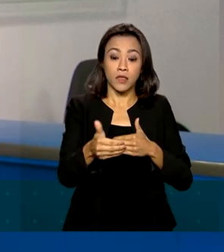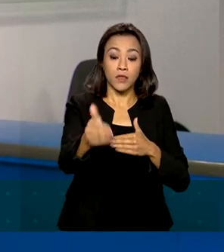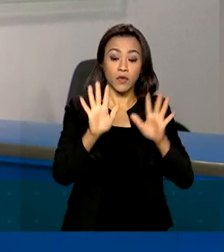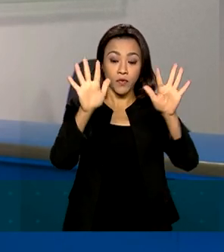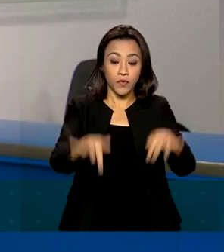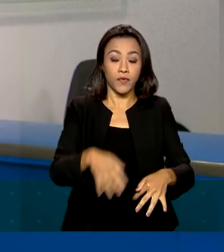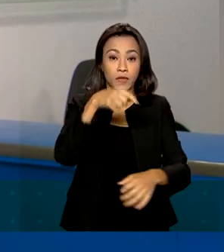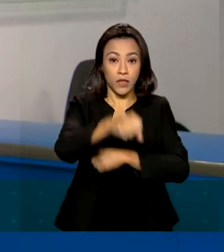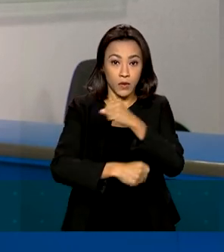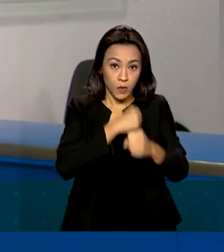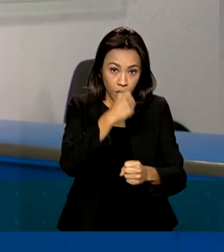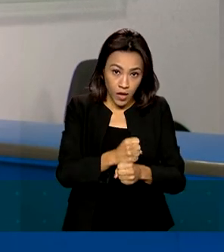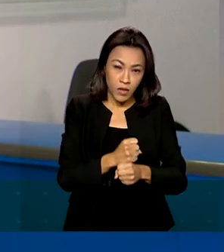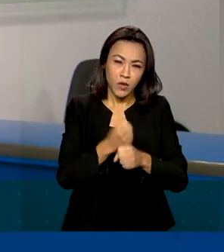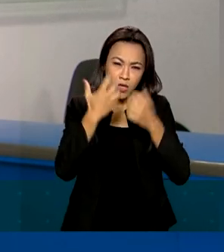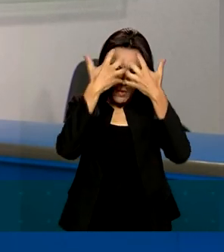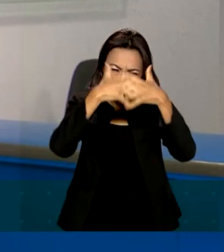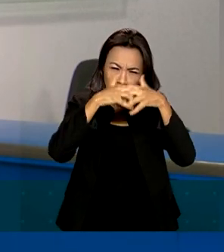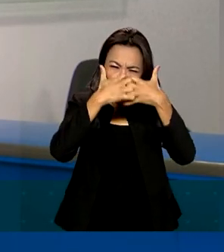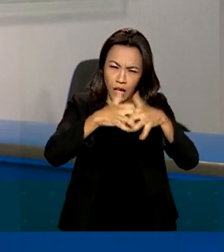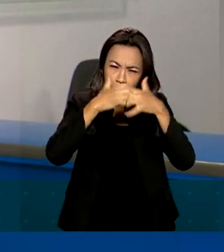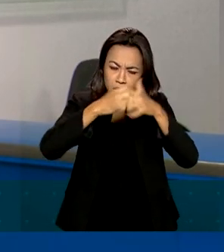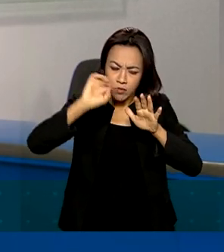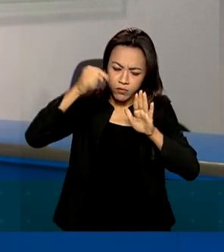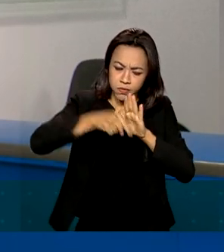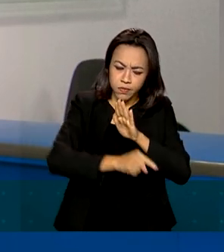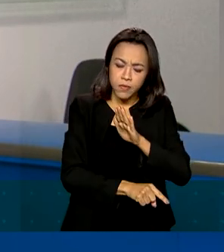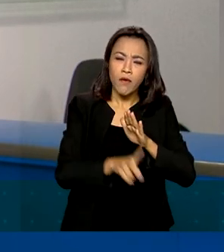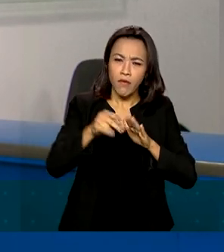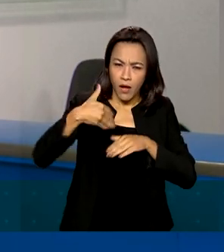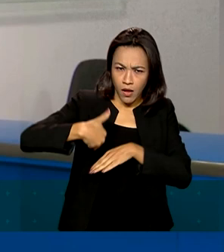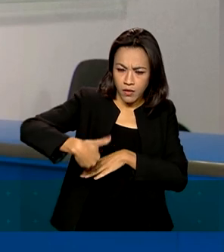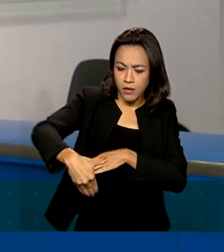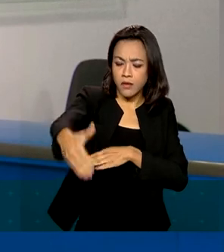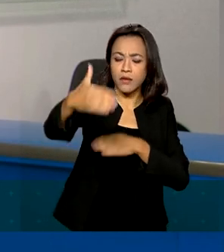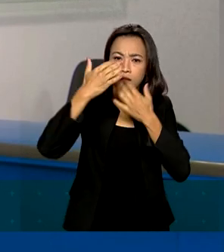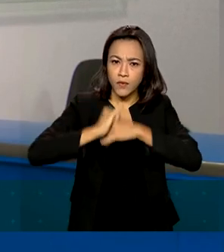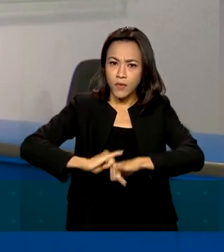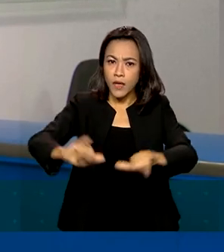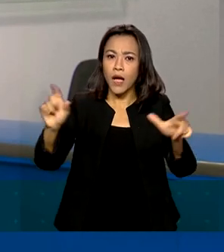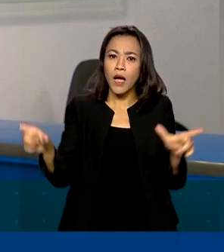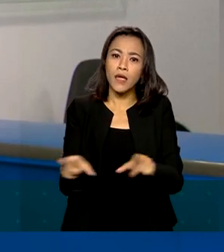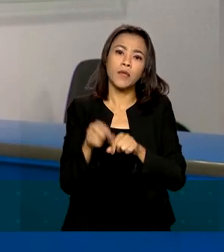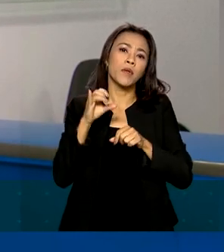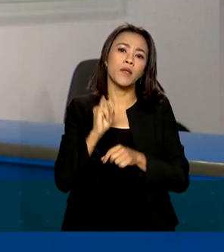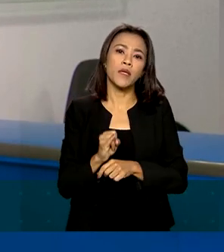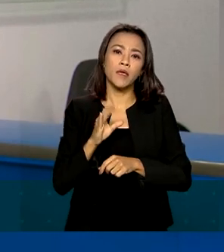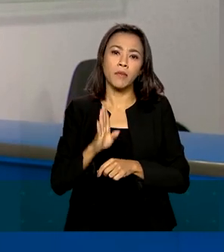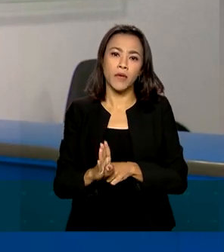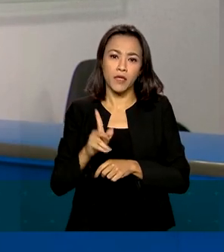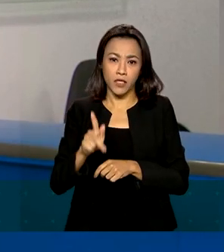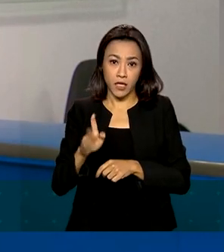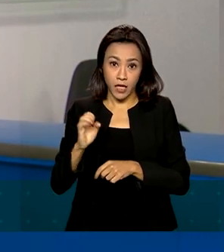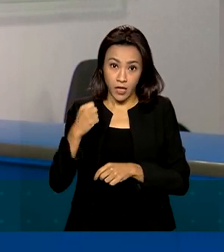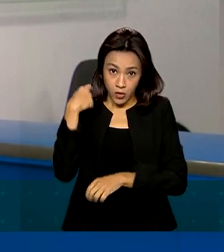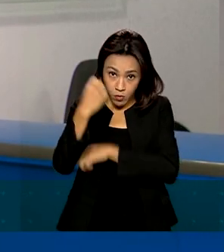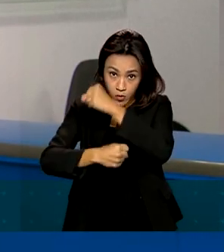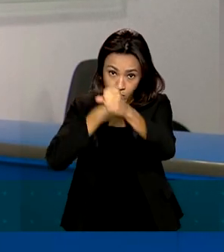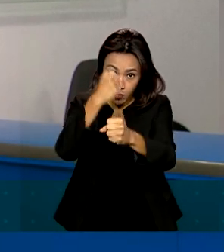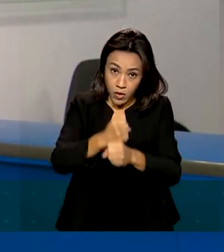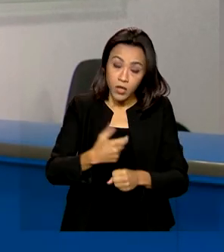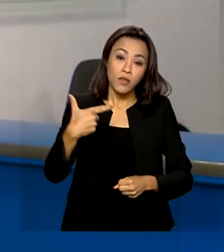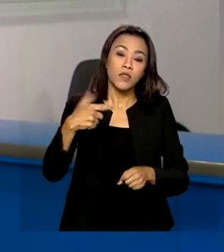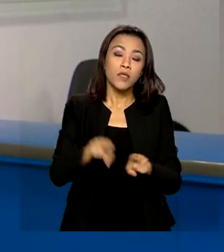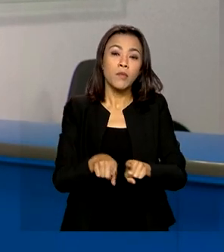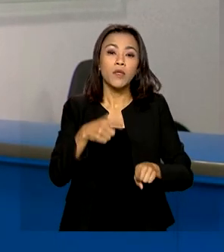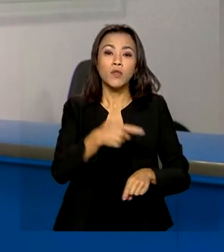ano e análises mais aprofundadas serão divulgadas pelo IBGE no ano que vem e em 2024. Volto